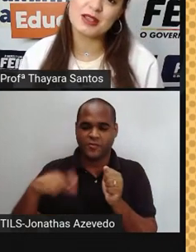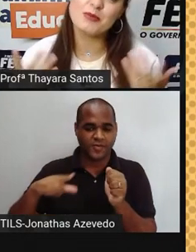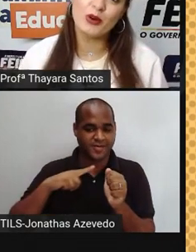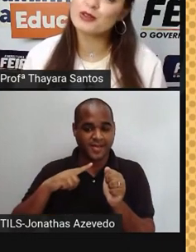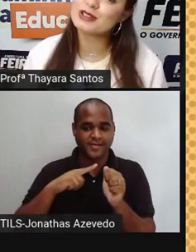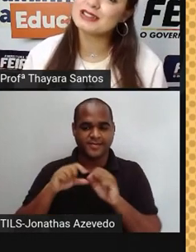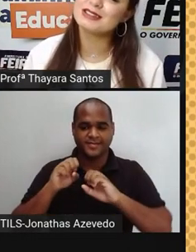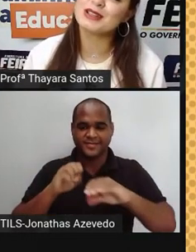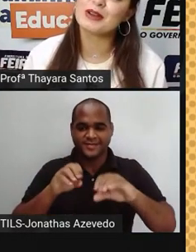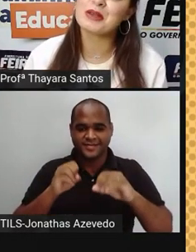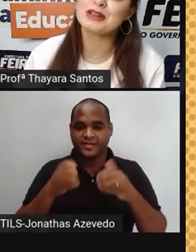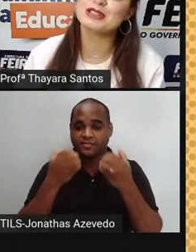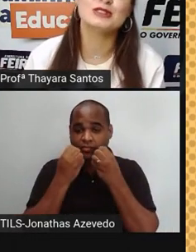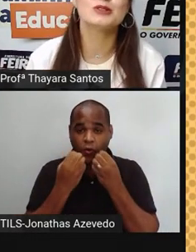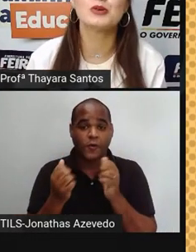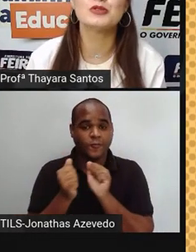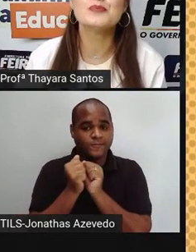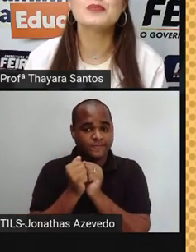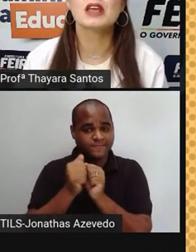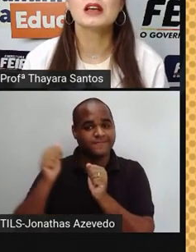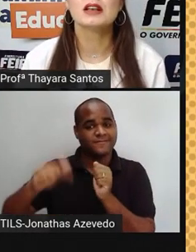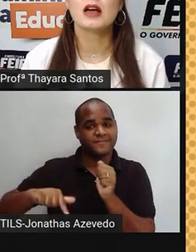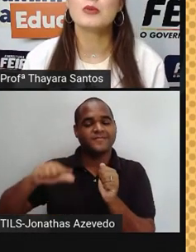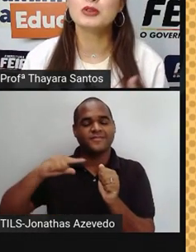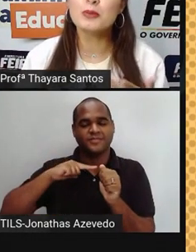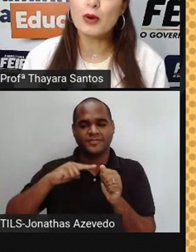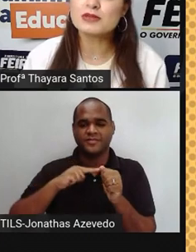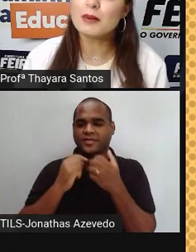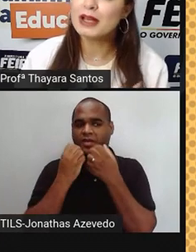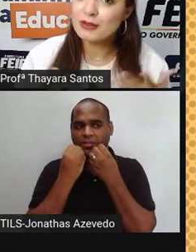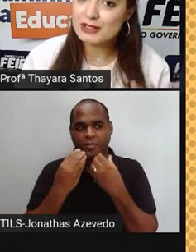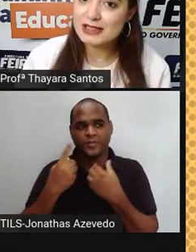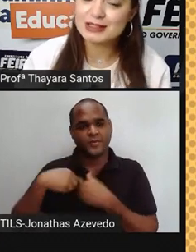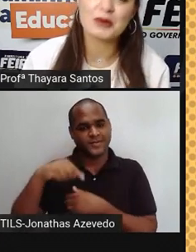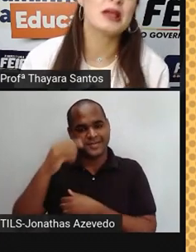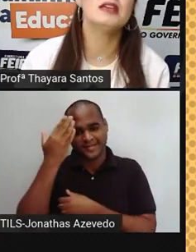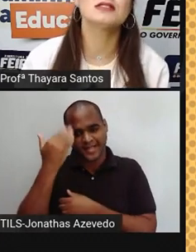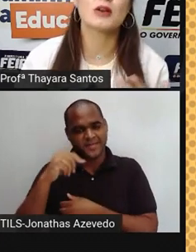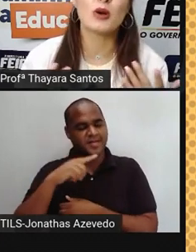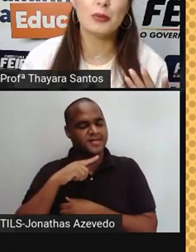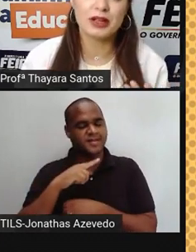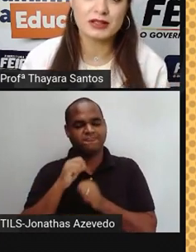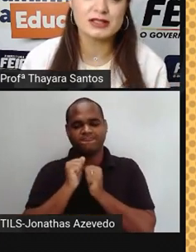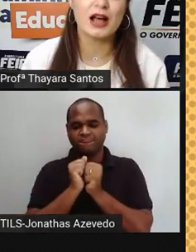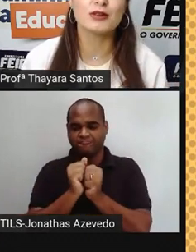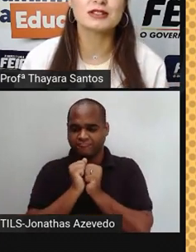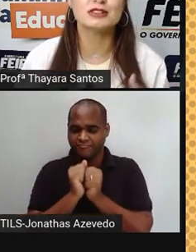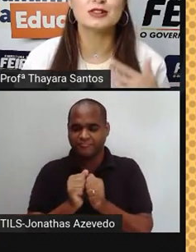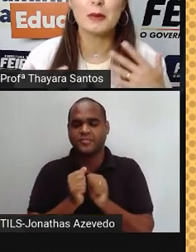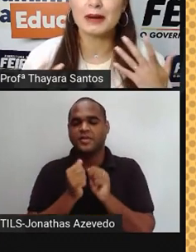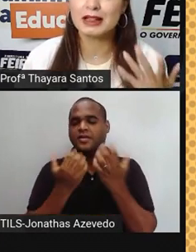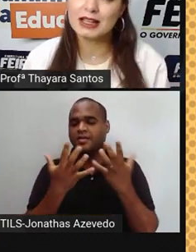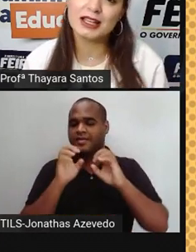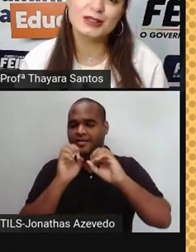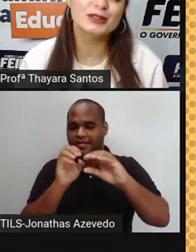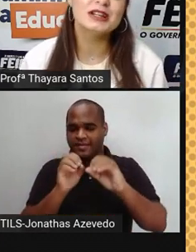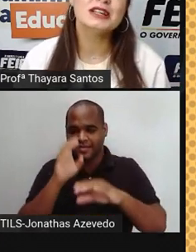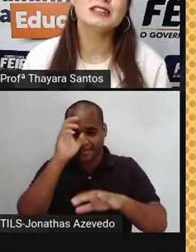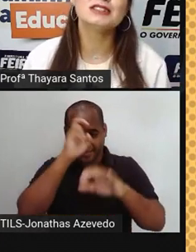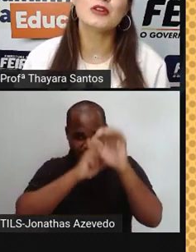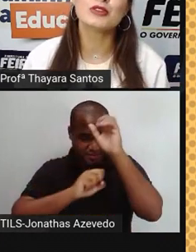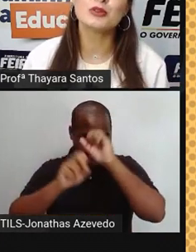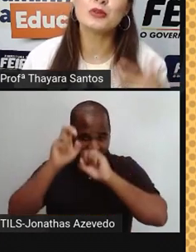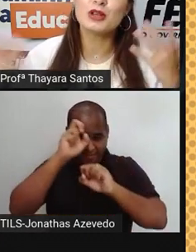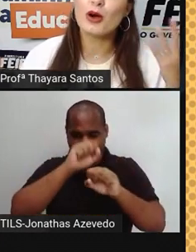aulas. Que bom que vocês estão aqui com a gente de novo. É muito bom saber que vocês estão aí, que estão acompanhando as aulas, que estão aprendendo,